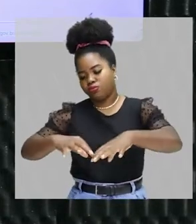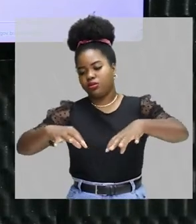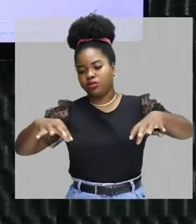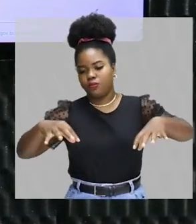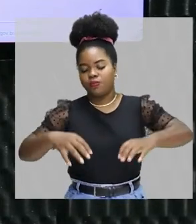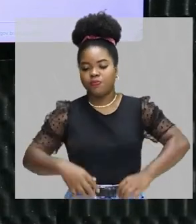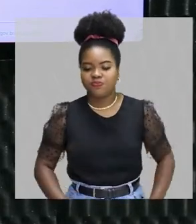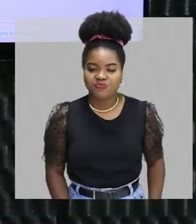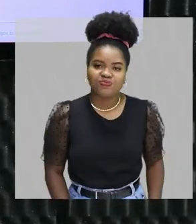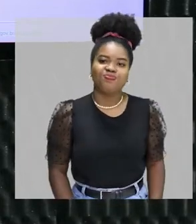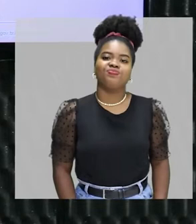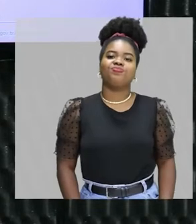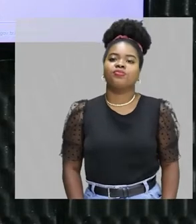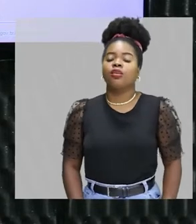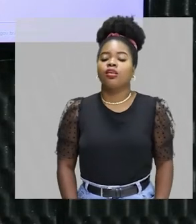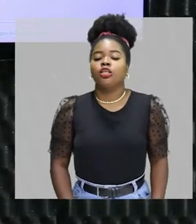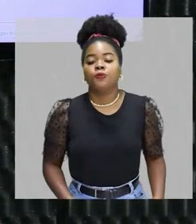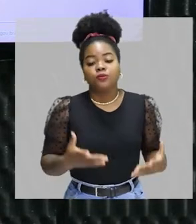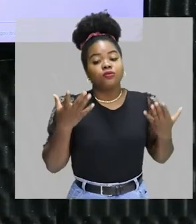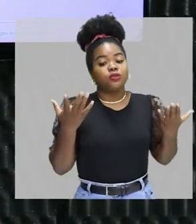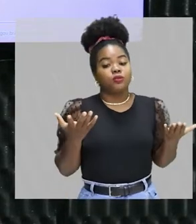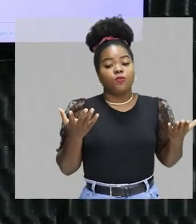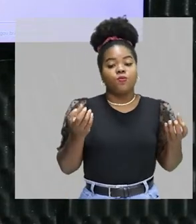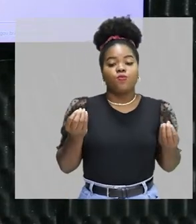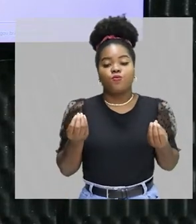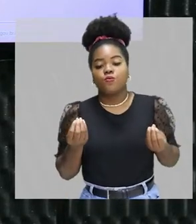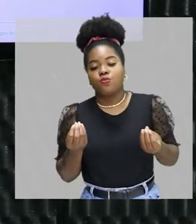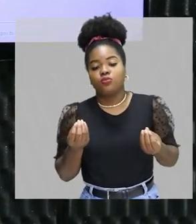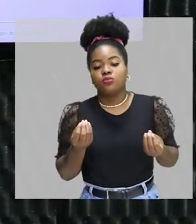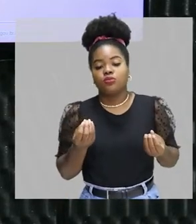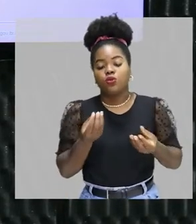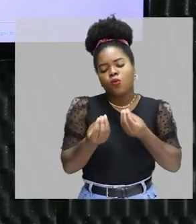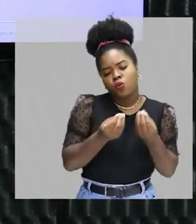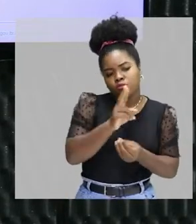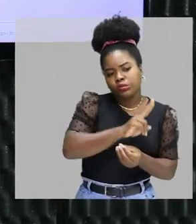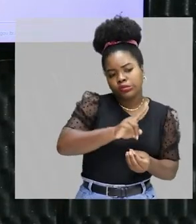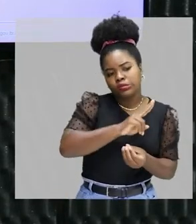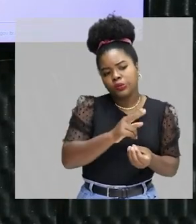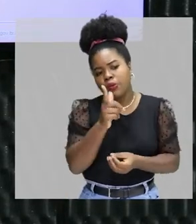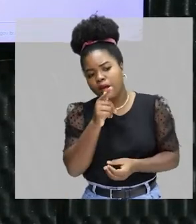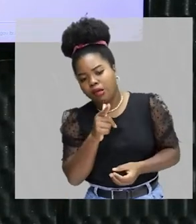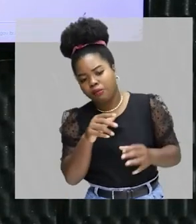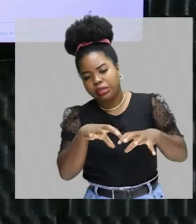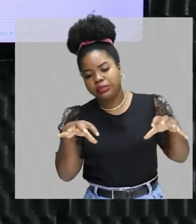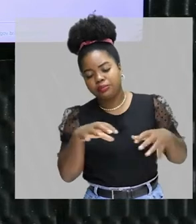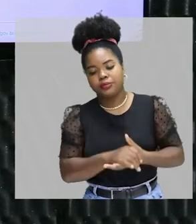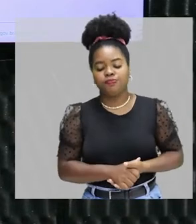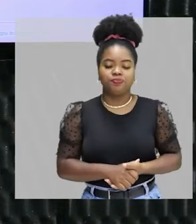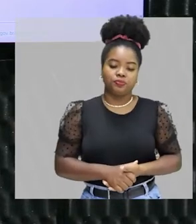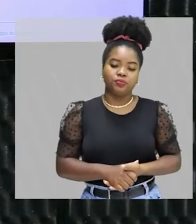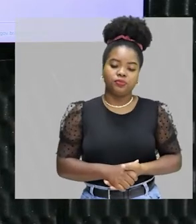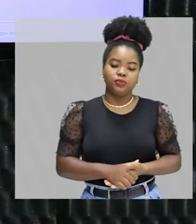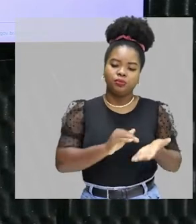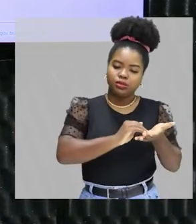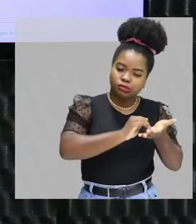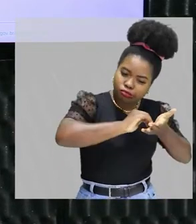separações? Então, em algum momento, se utilizou água para poder fazer a separação, poder fazer a